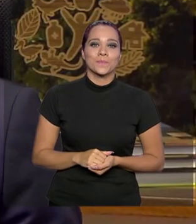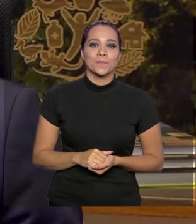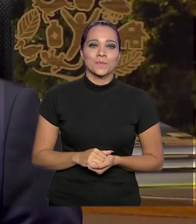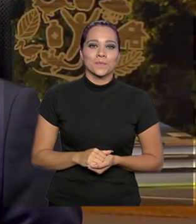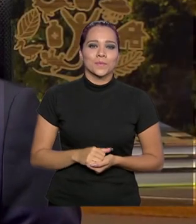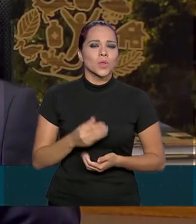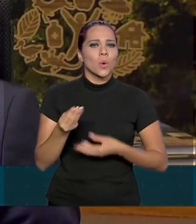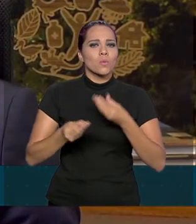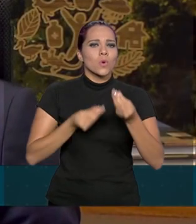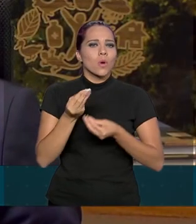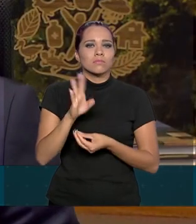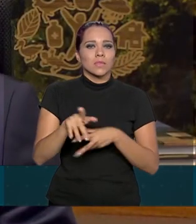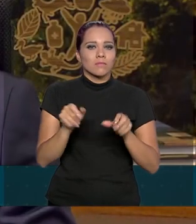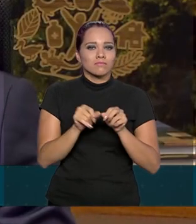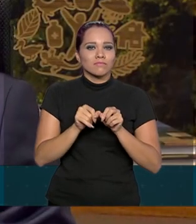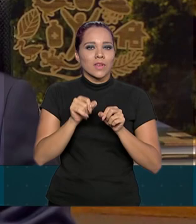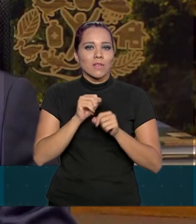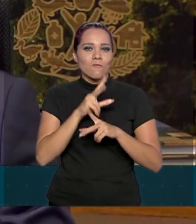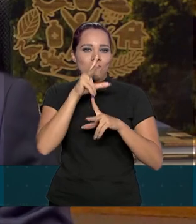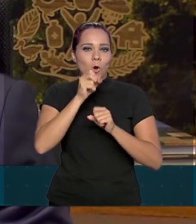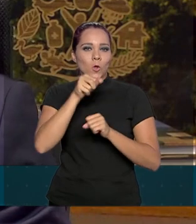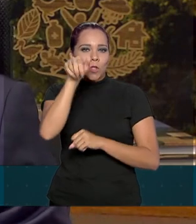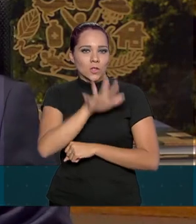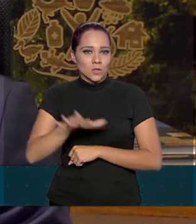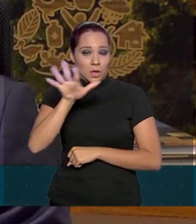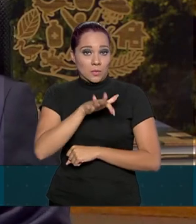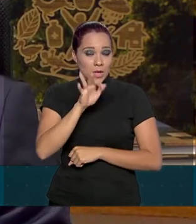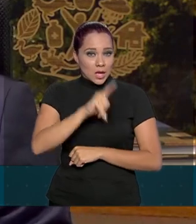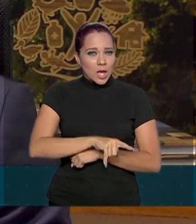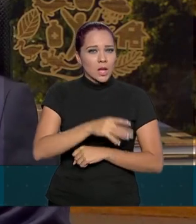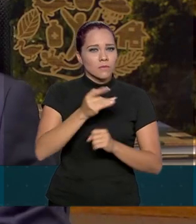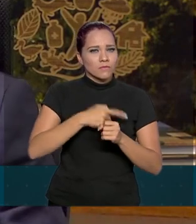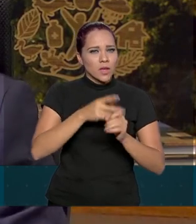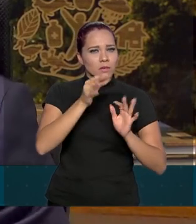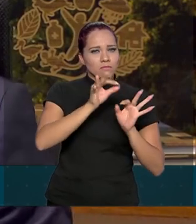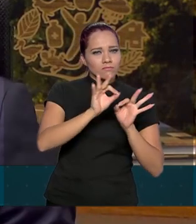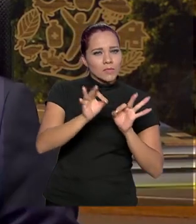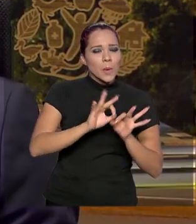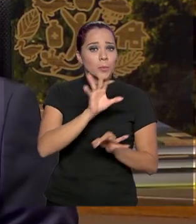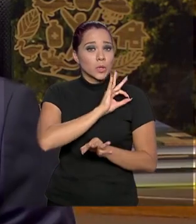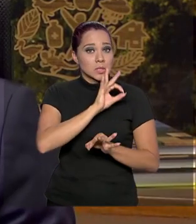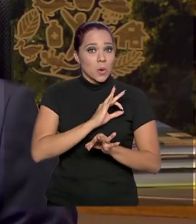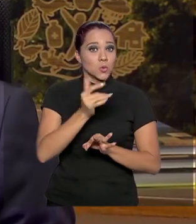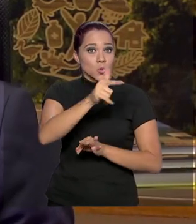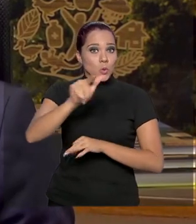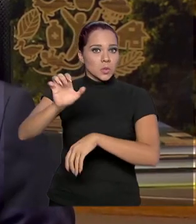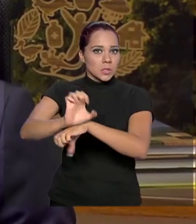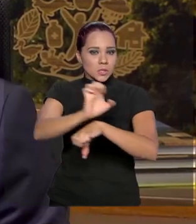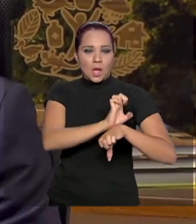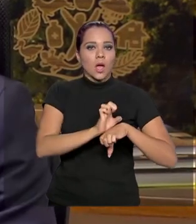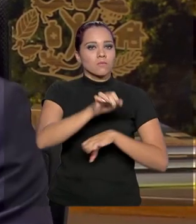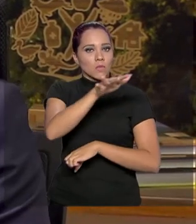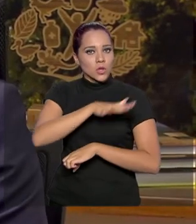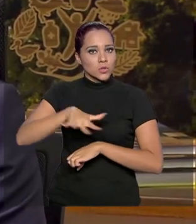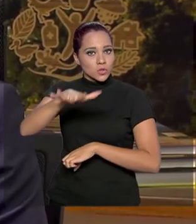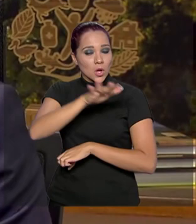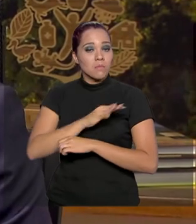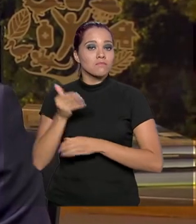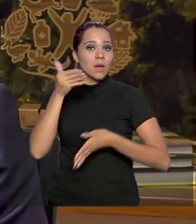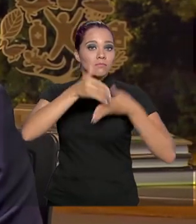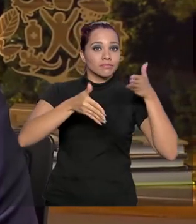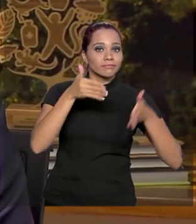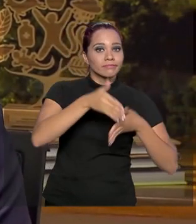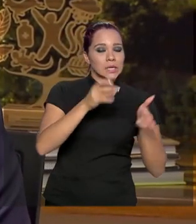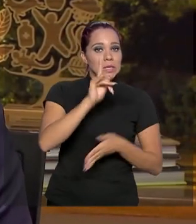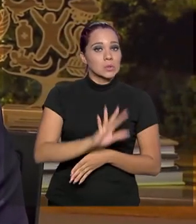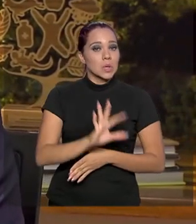Como é que funciona a Força Nacional? Ela requisita e traz policiais de outros órgãos, de outros estados e outras regiões para atuarem em situações